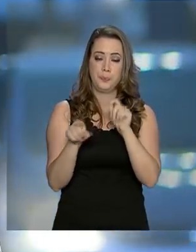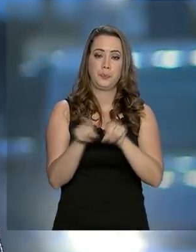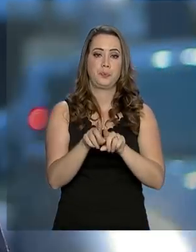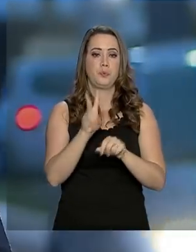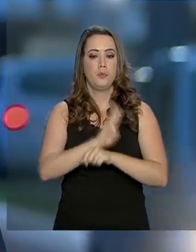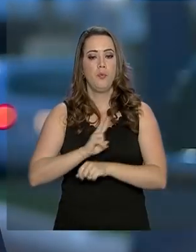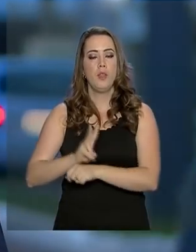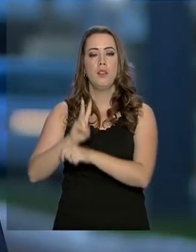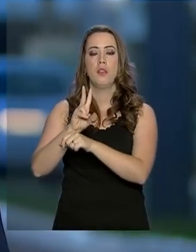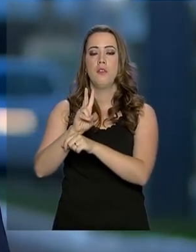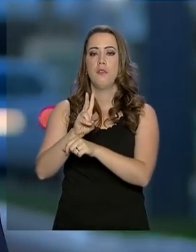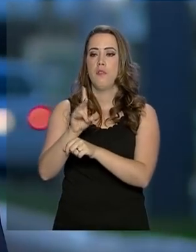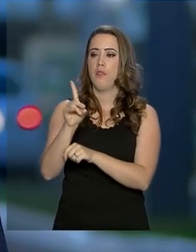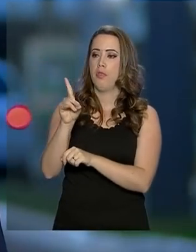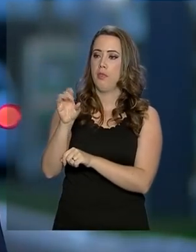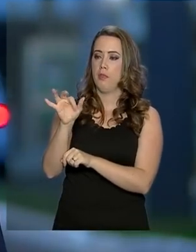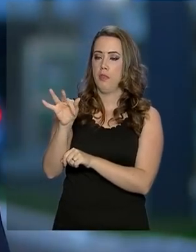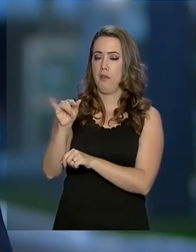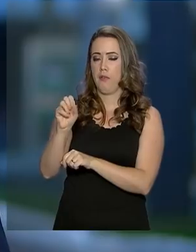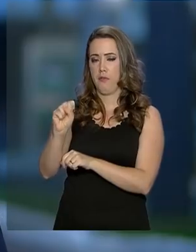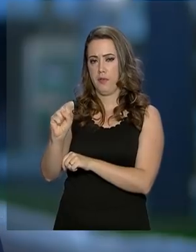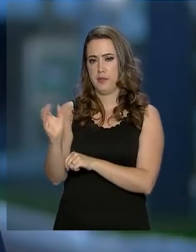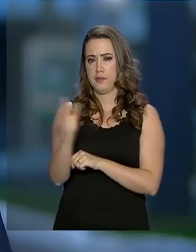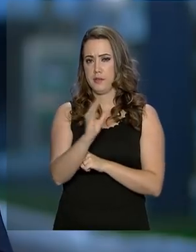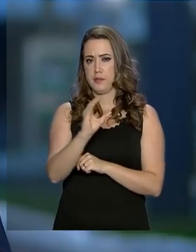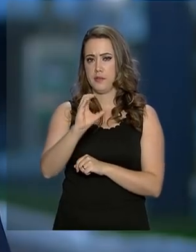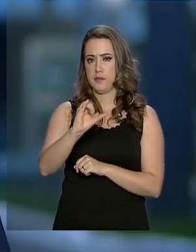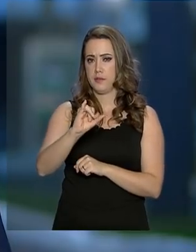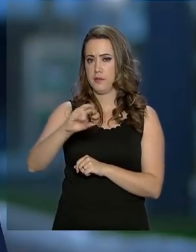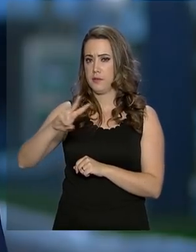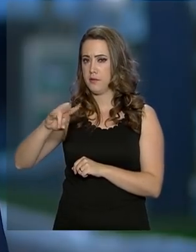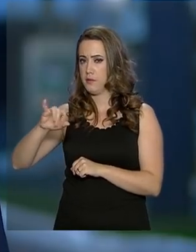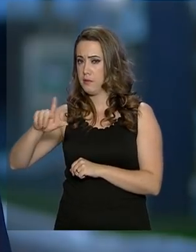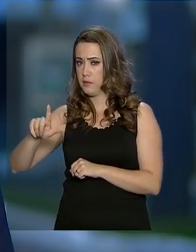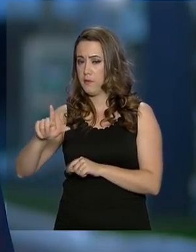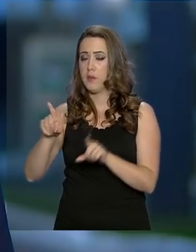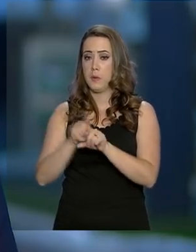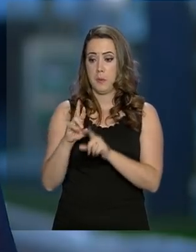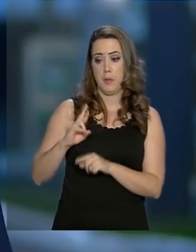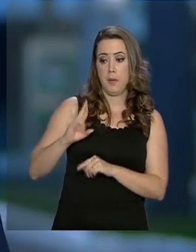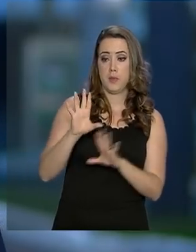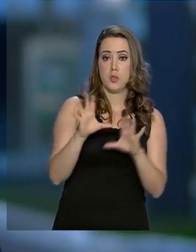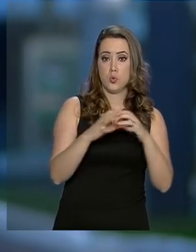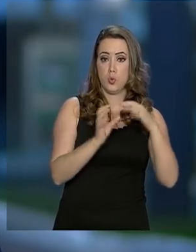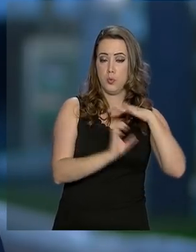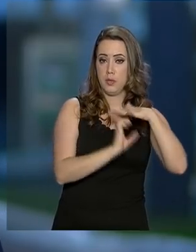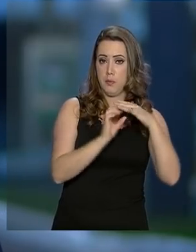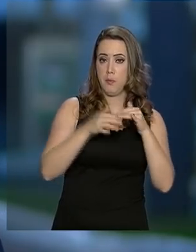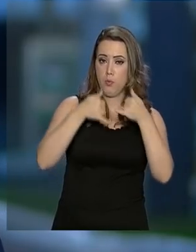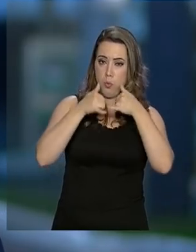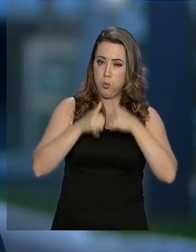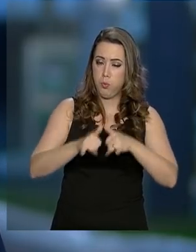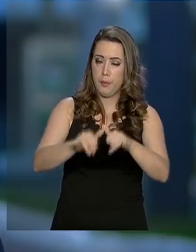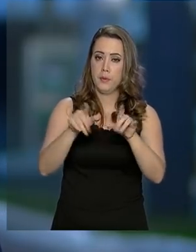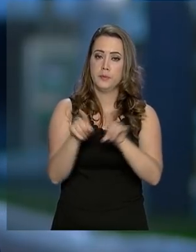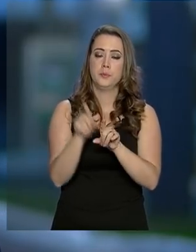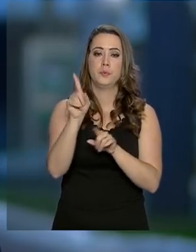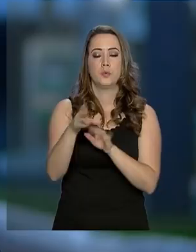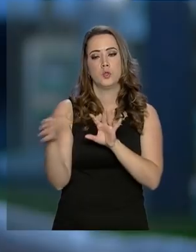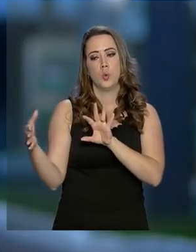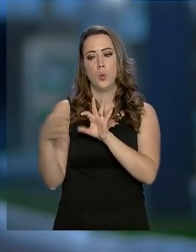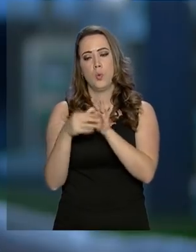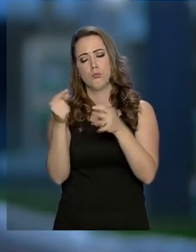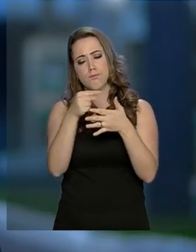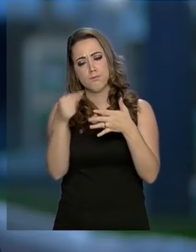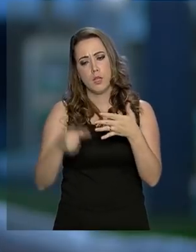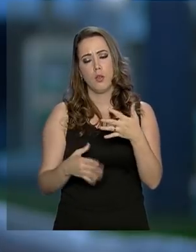quanto a ANEL e também os representantes da usina, responsáveis pela usina, conversaram hoje, alinharam as ideias,